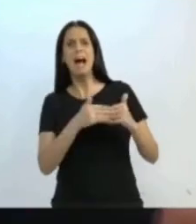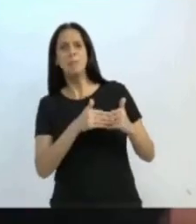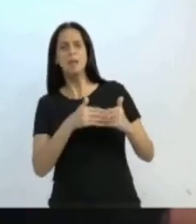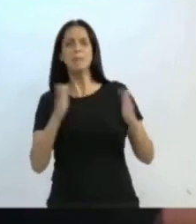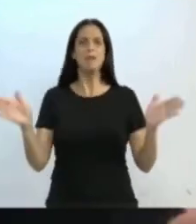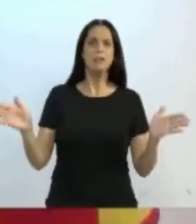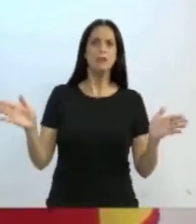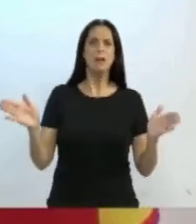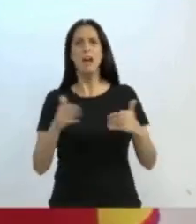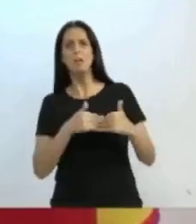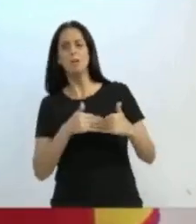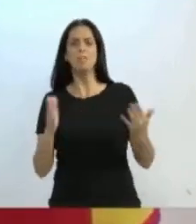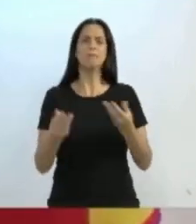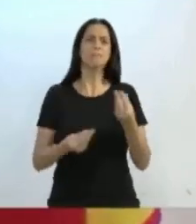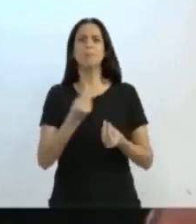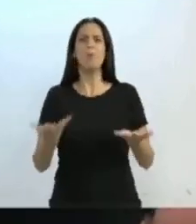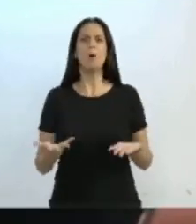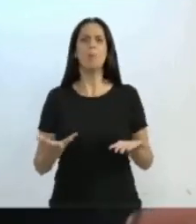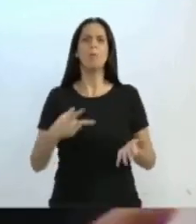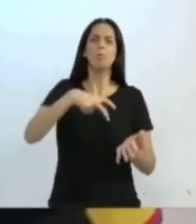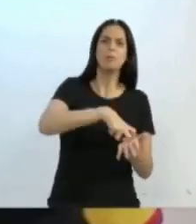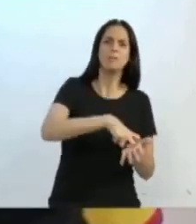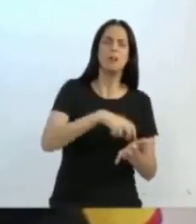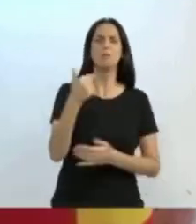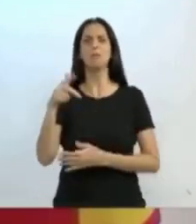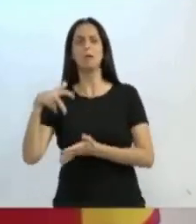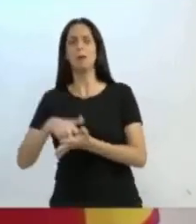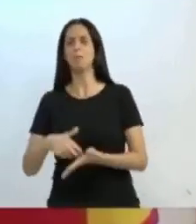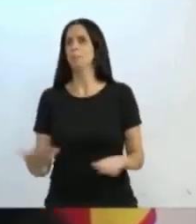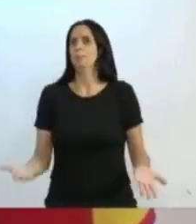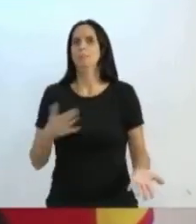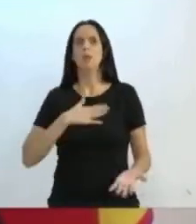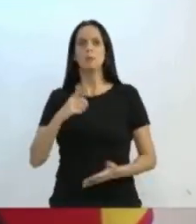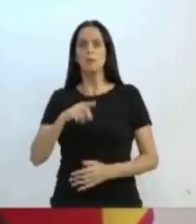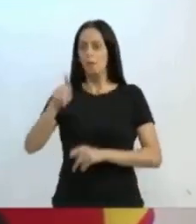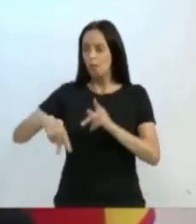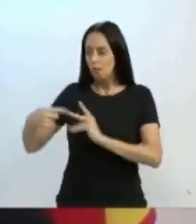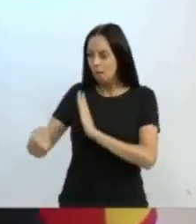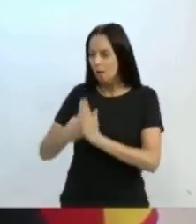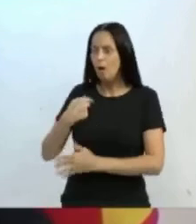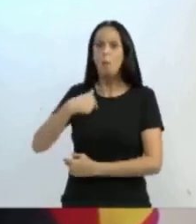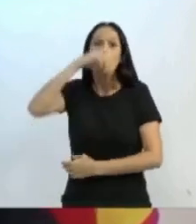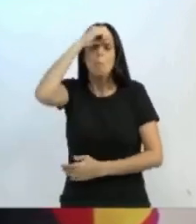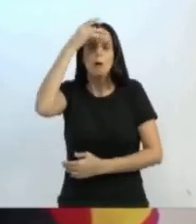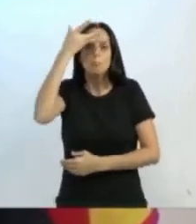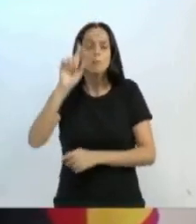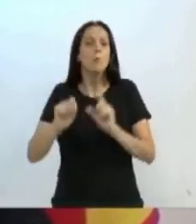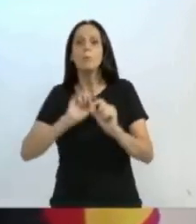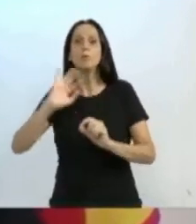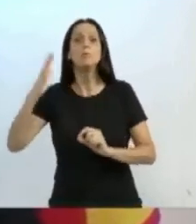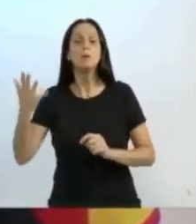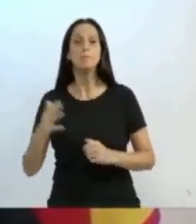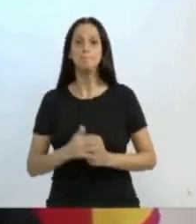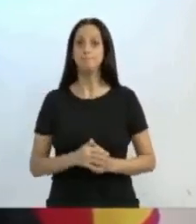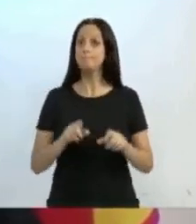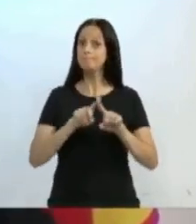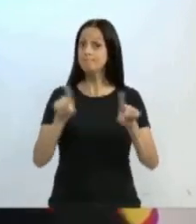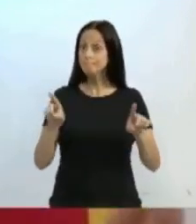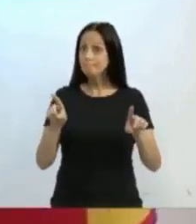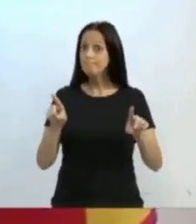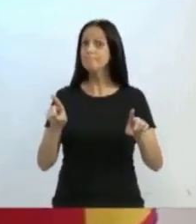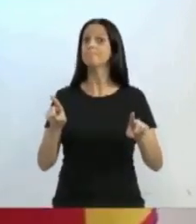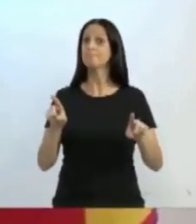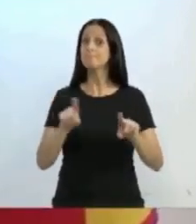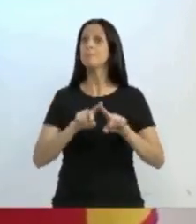pode ser fechado, pode ser punido. É, não é punido, pergunta para nós, não sabemos o que está acontecendo. Enquanto isso, na sala de justiça, as